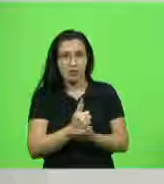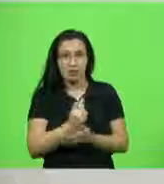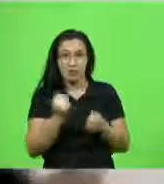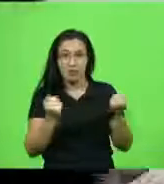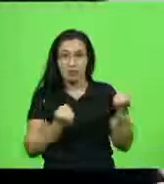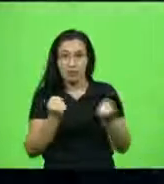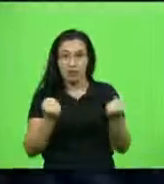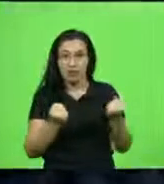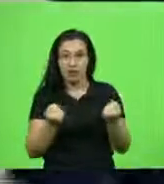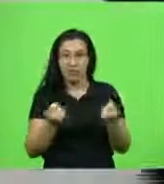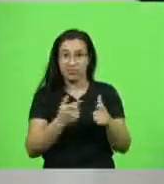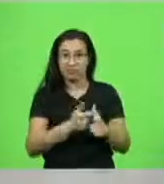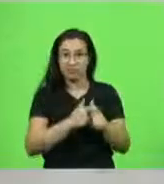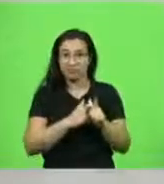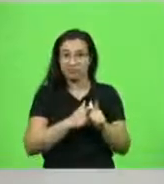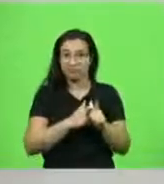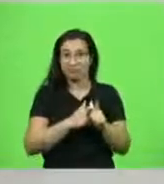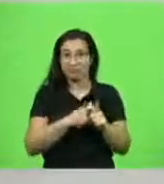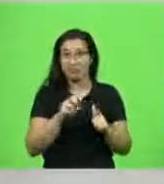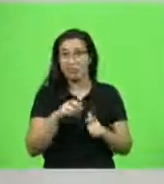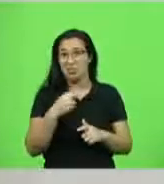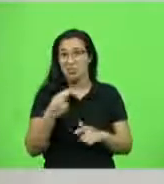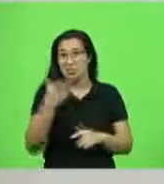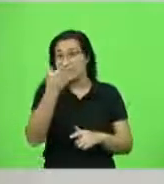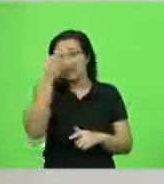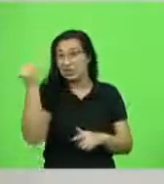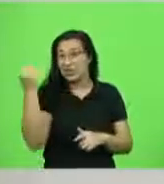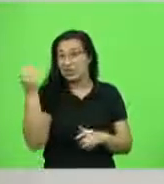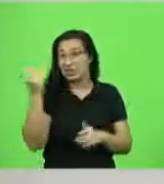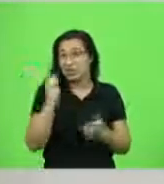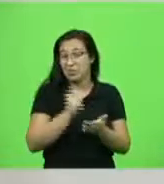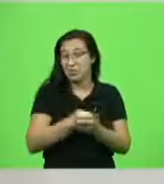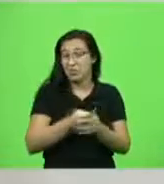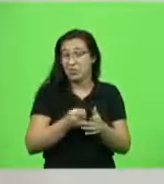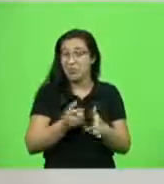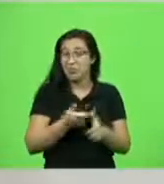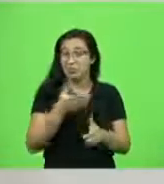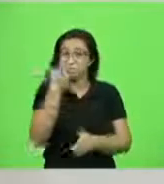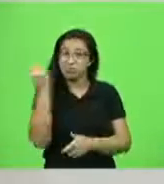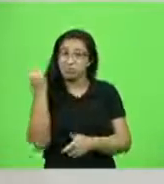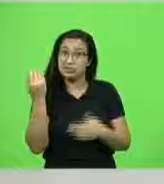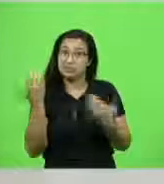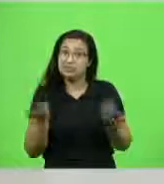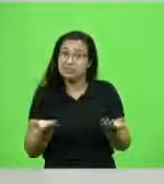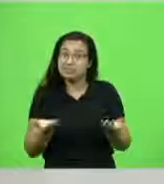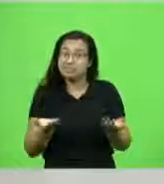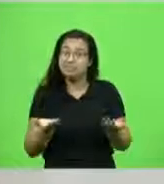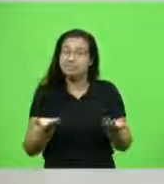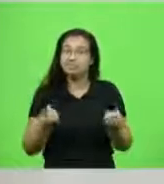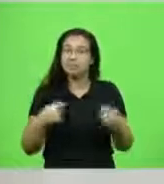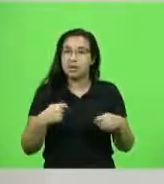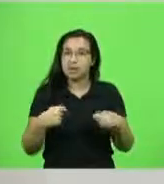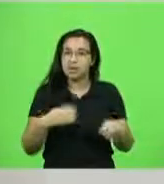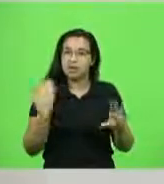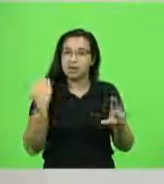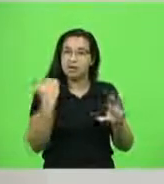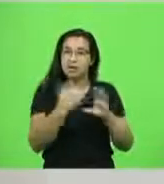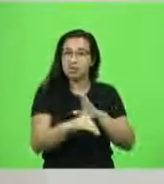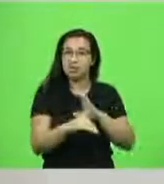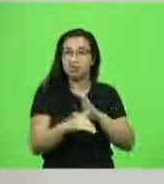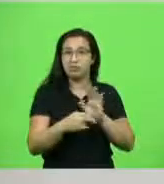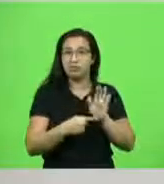Será que ele não passou desapercebido e não pagou? Então, por que não dar uma notificação, falar, olha, resolva isso e quando você